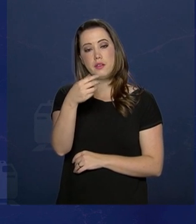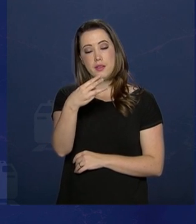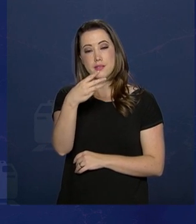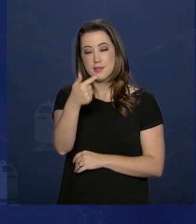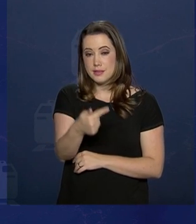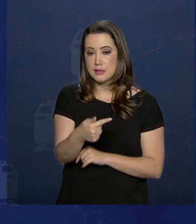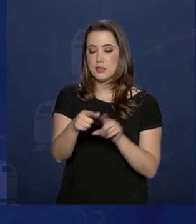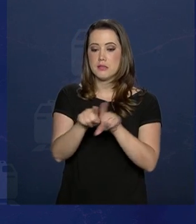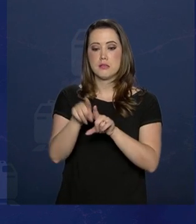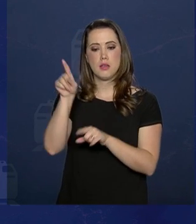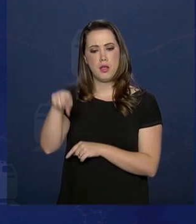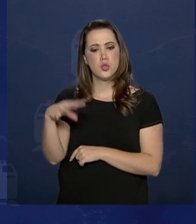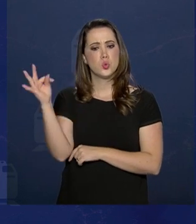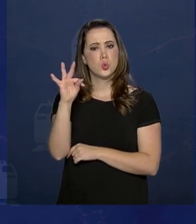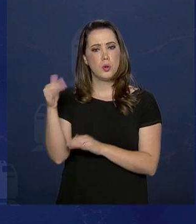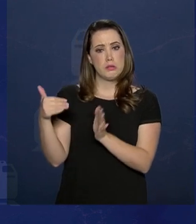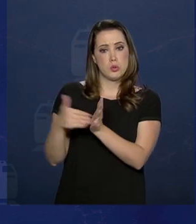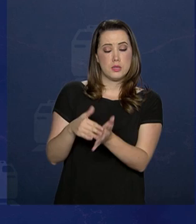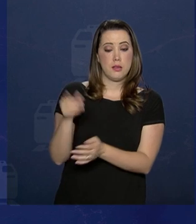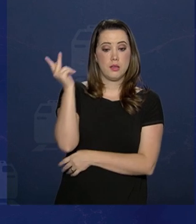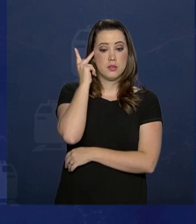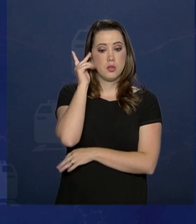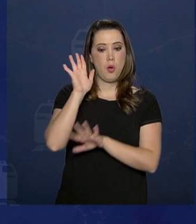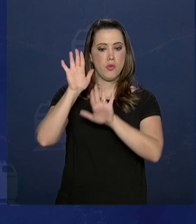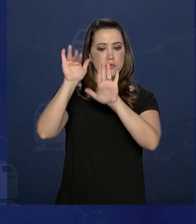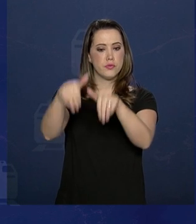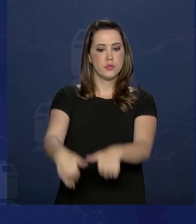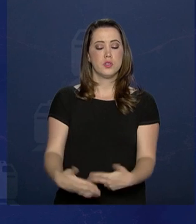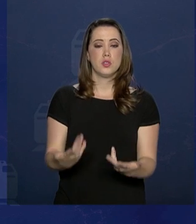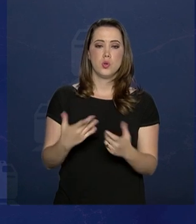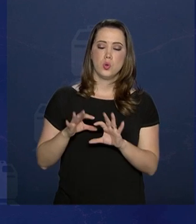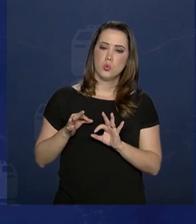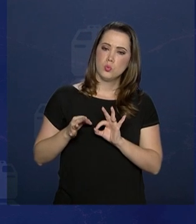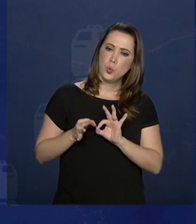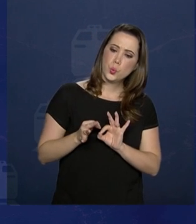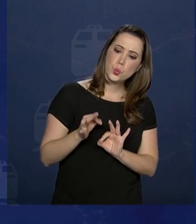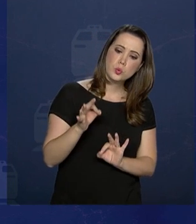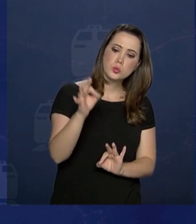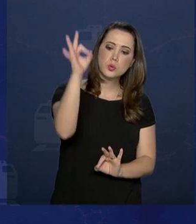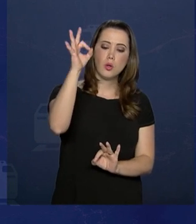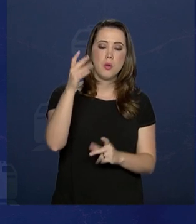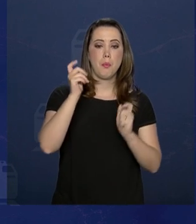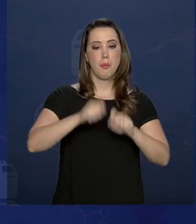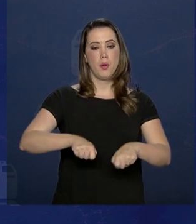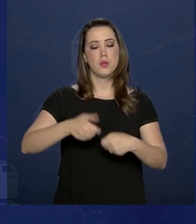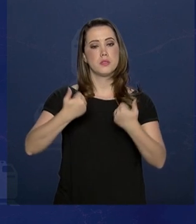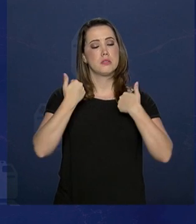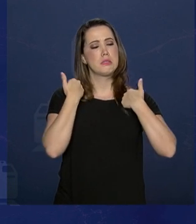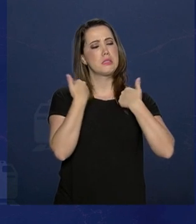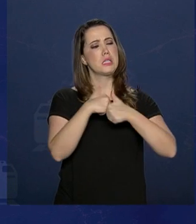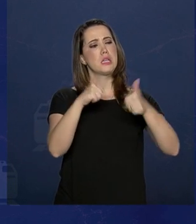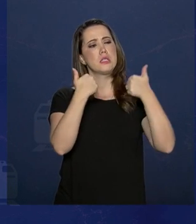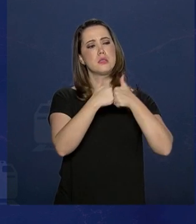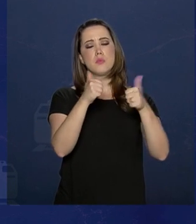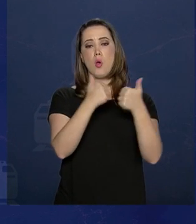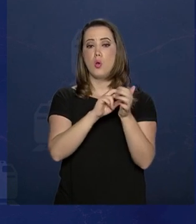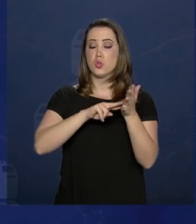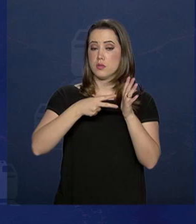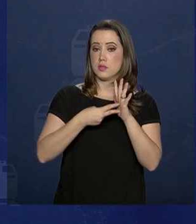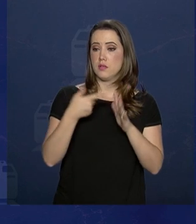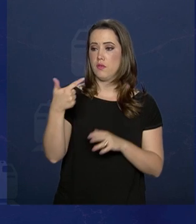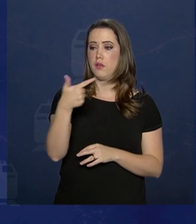Paulo. A estimativa é que, ao final dessa concessão, esse trecho ferroviário possa capturar uma demanda equivalente a 22